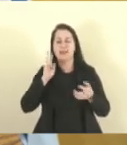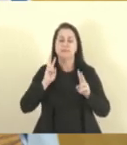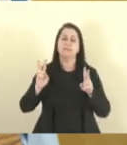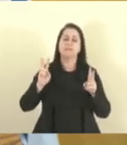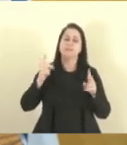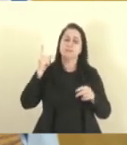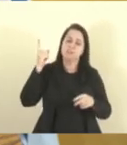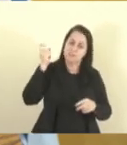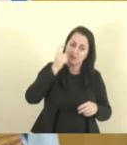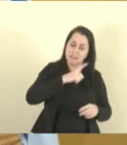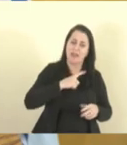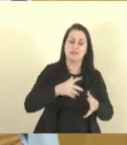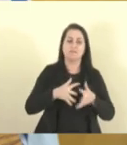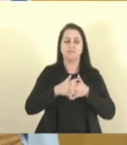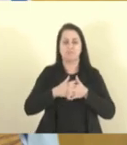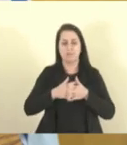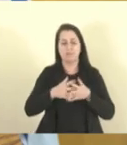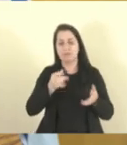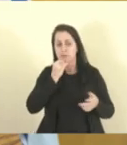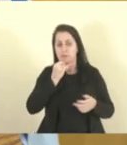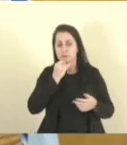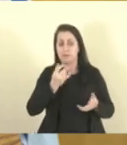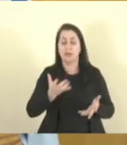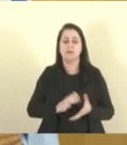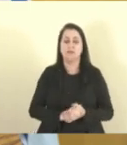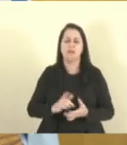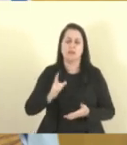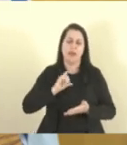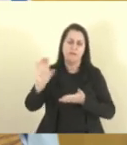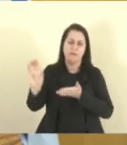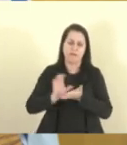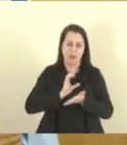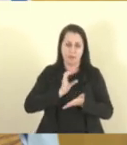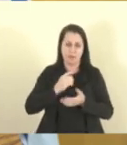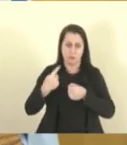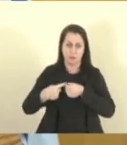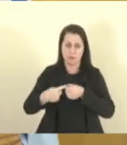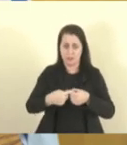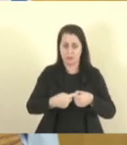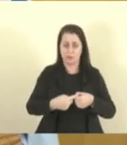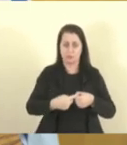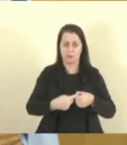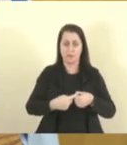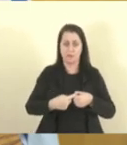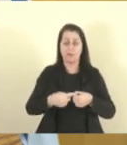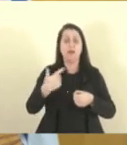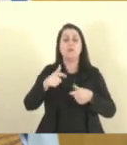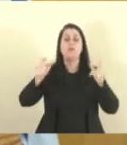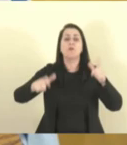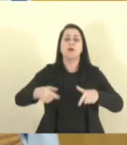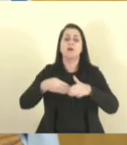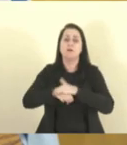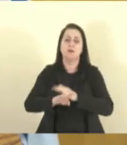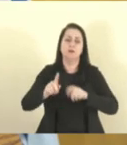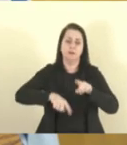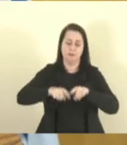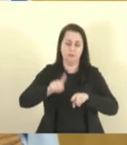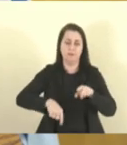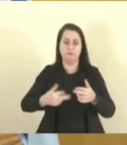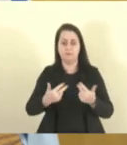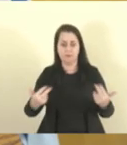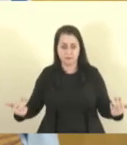obrigatoriamente têm que tomar. Por exemplo, eles recebem um recurso do município, eles não têm um galpão para guardar seus produtos